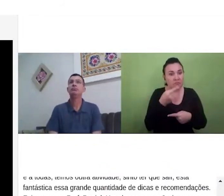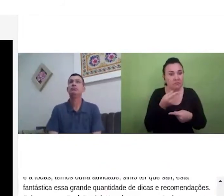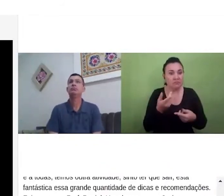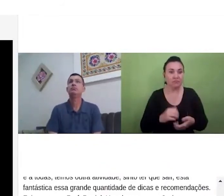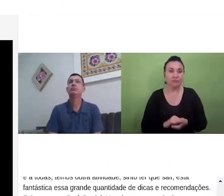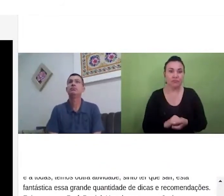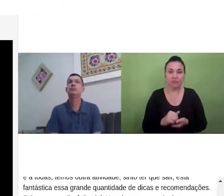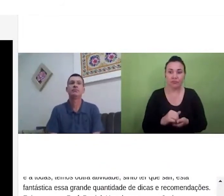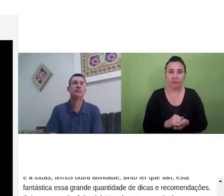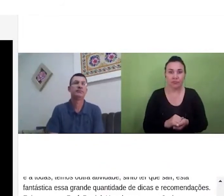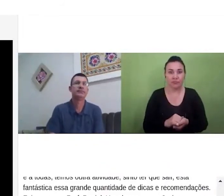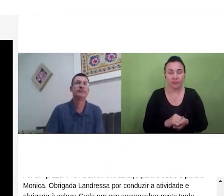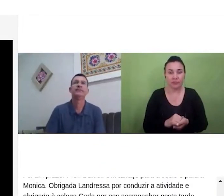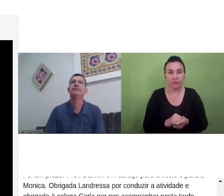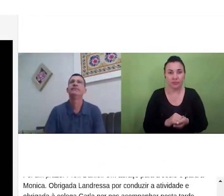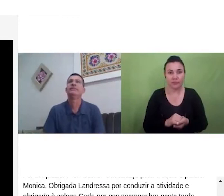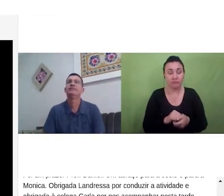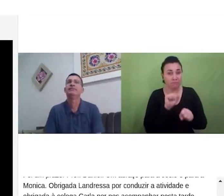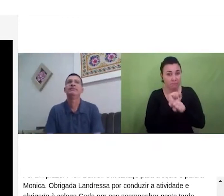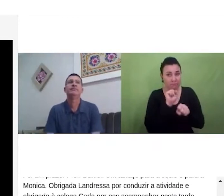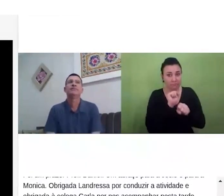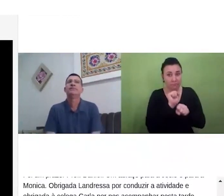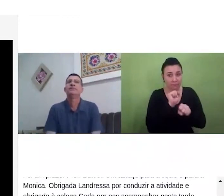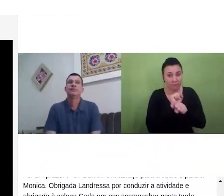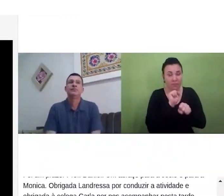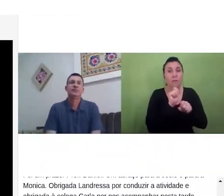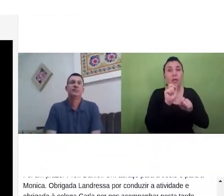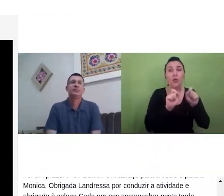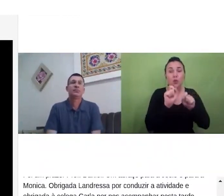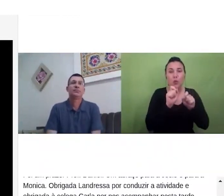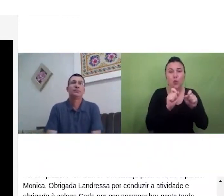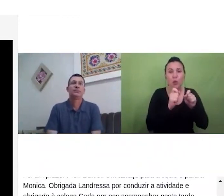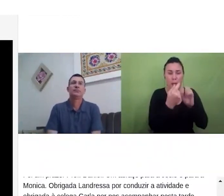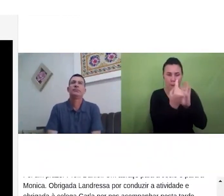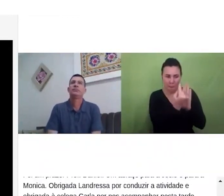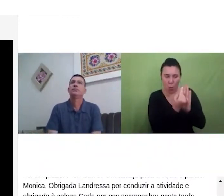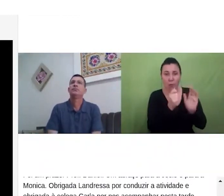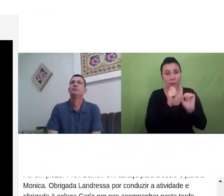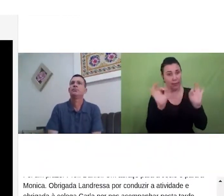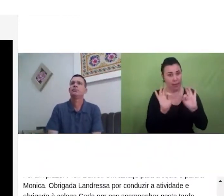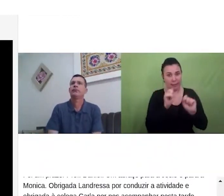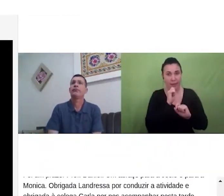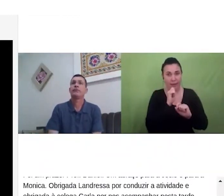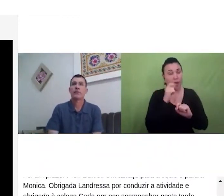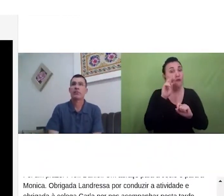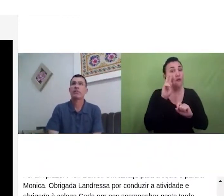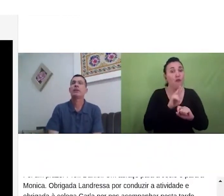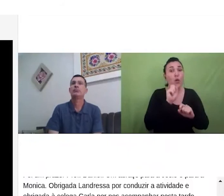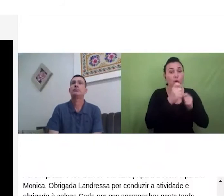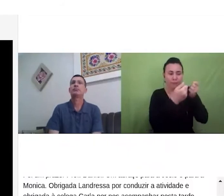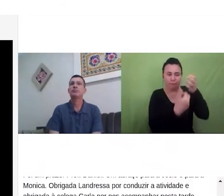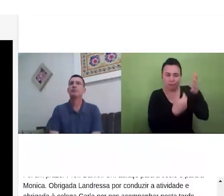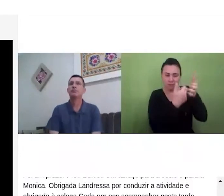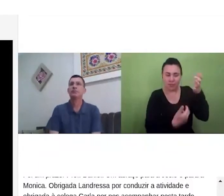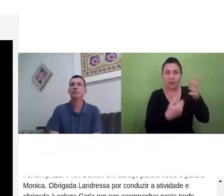pessoal enquanto entram as perguntas então eu vou ler os comentários aqui para o professor alguns que talvez a professora